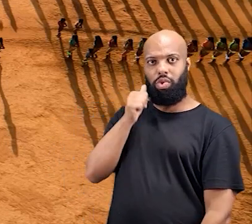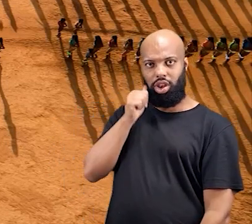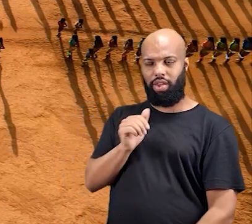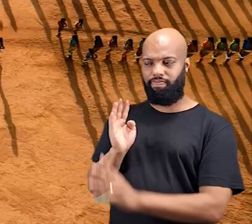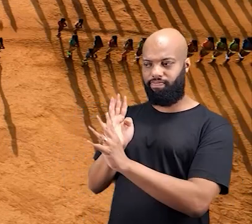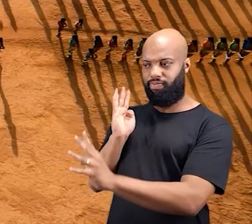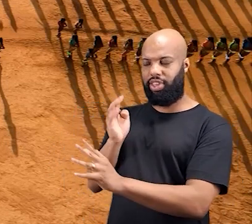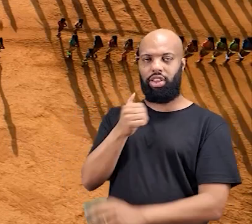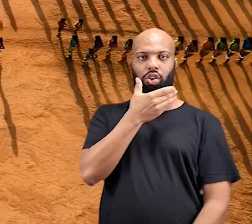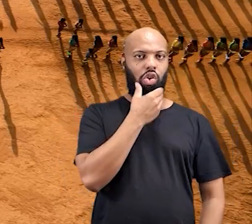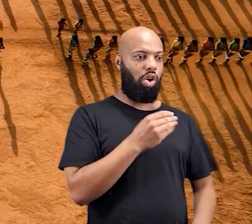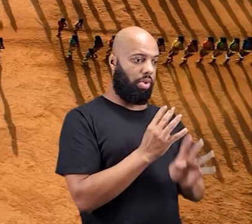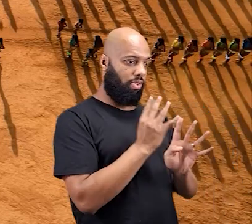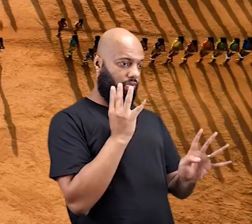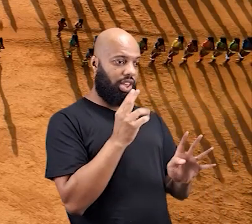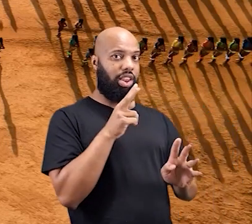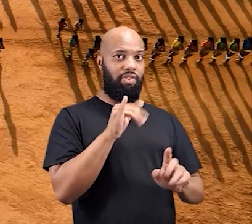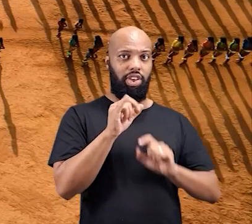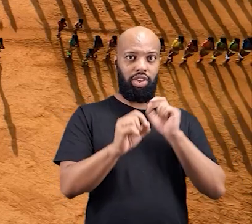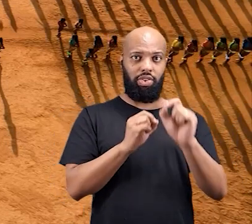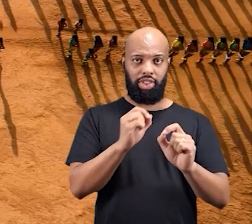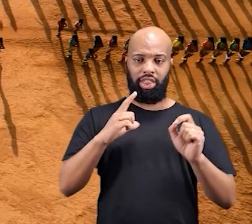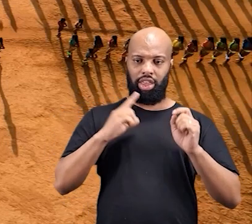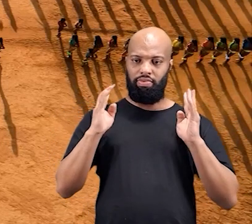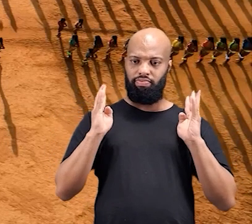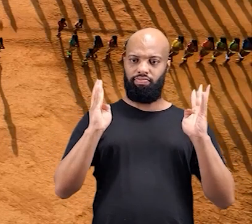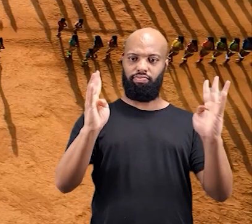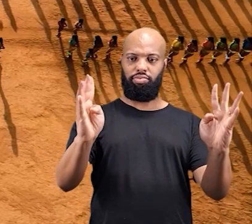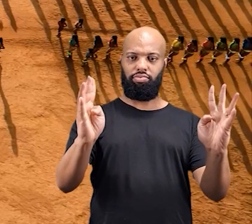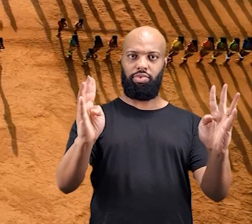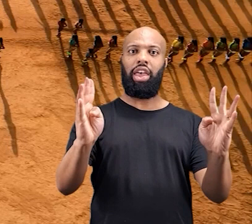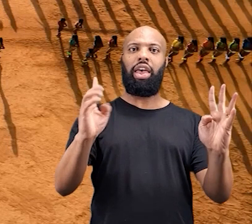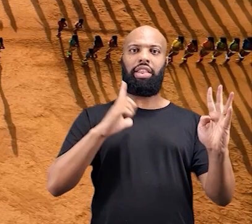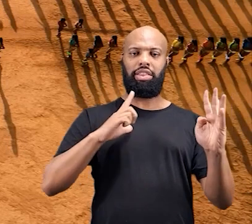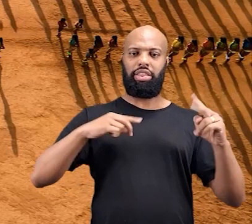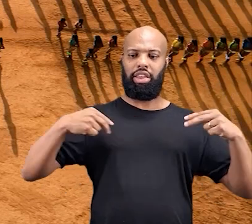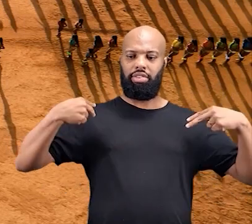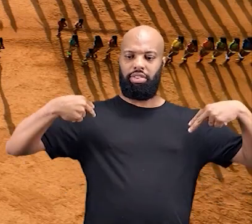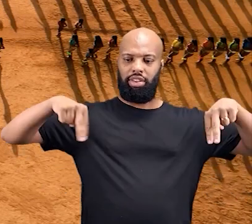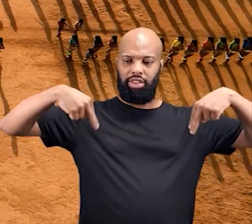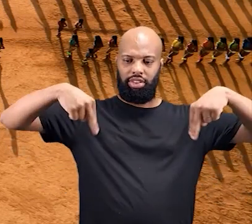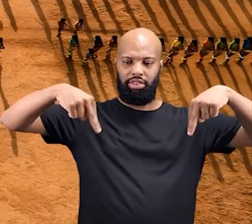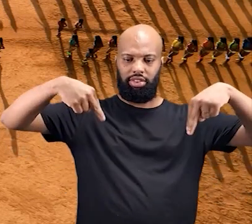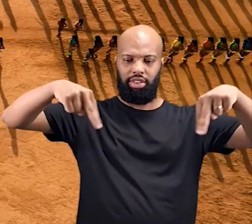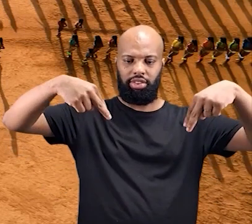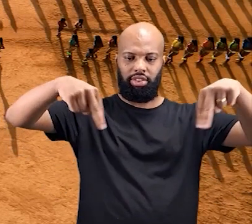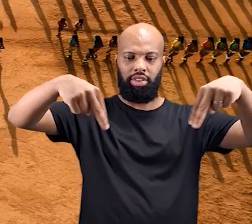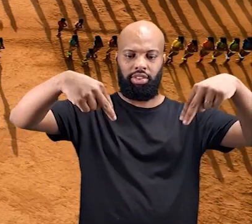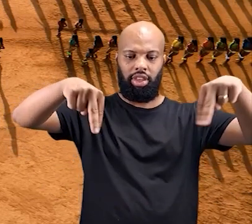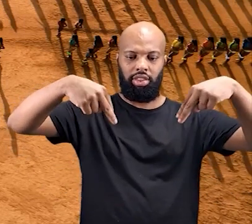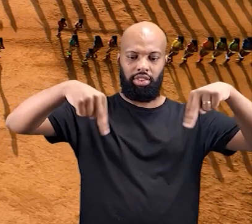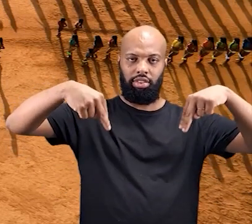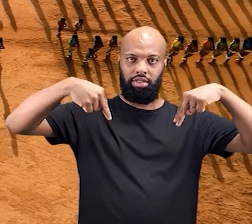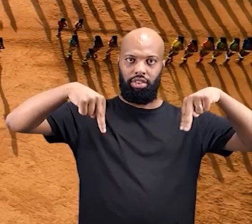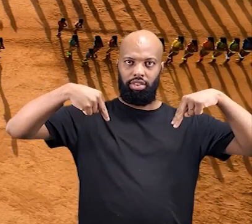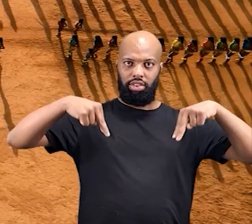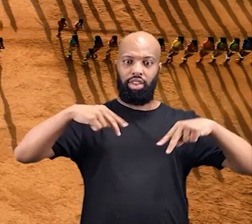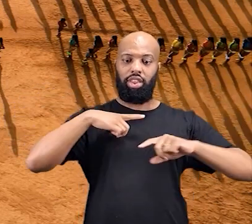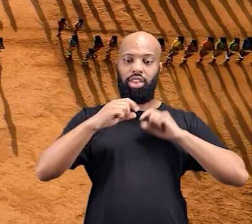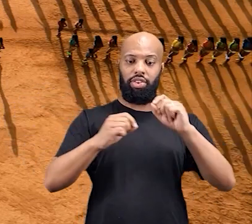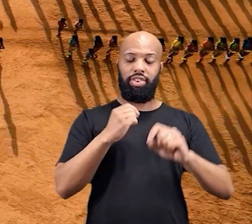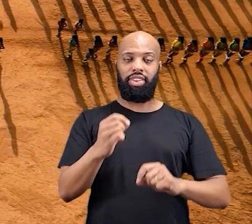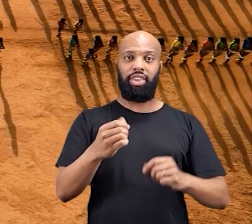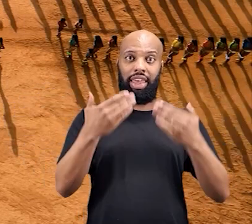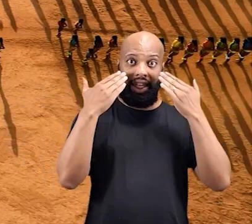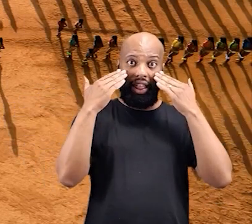fila, as mulheres fazem outra e eles vão dançando em oposição ao outro. Aqui é sempre